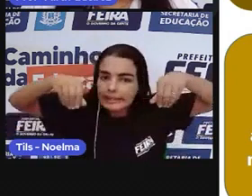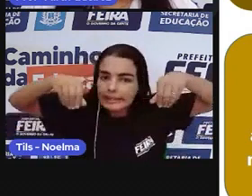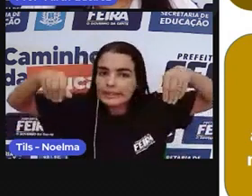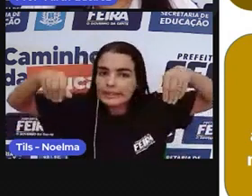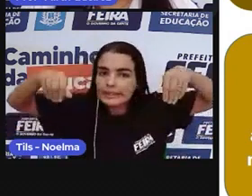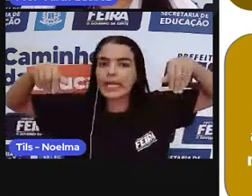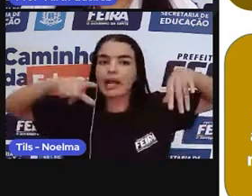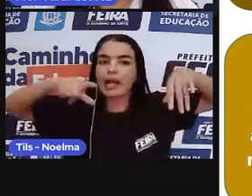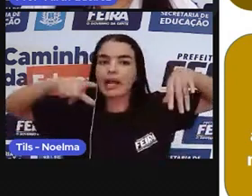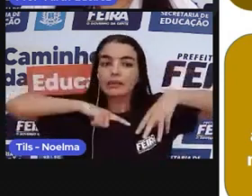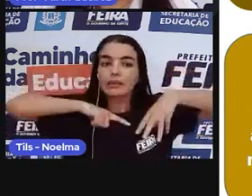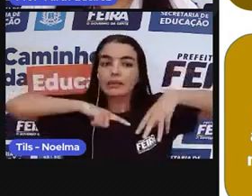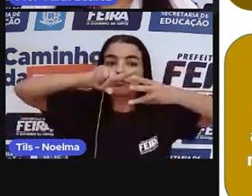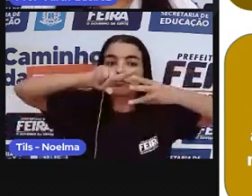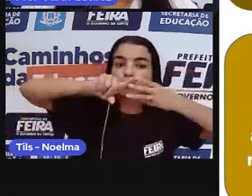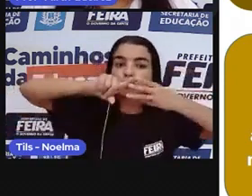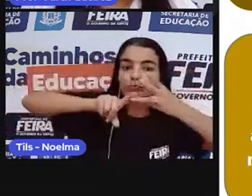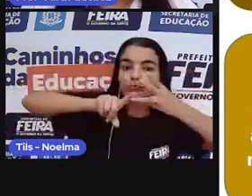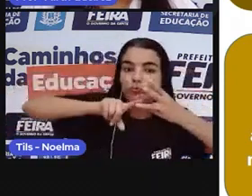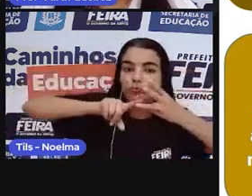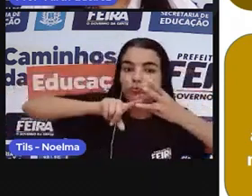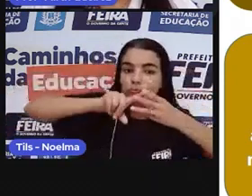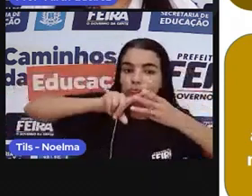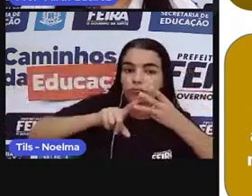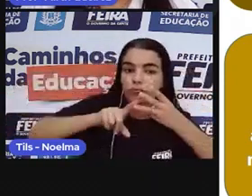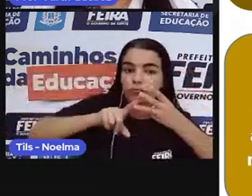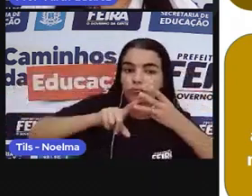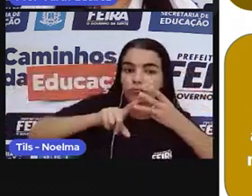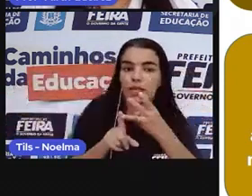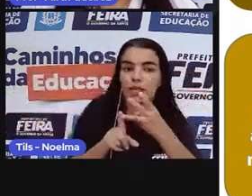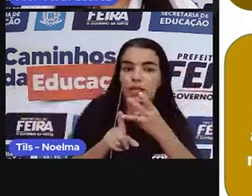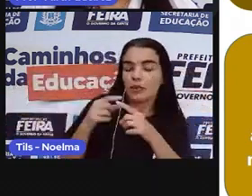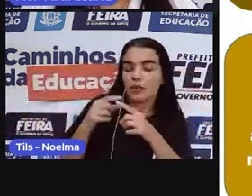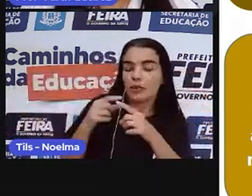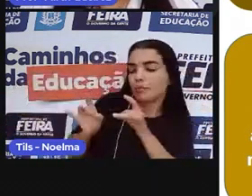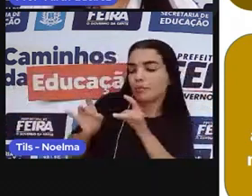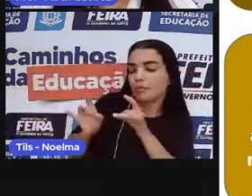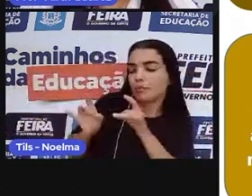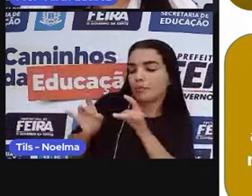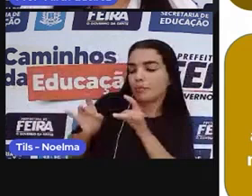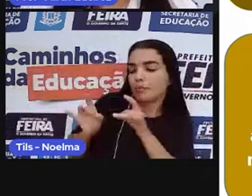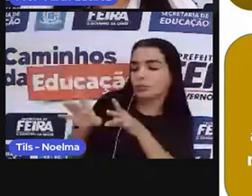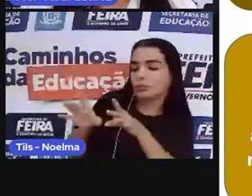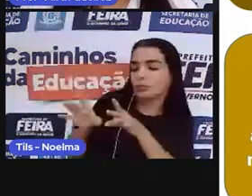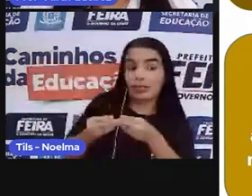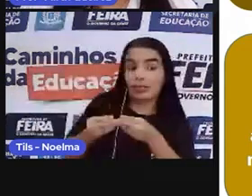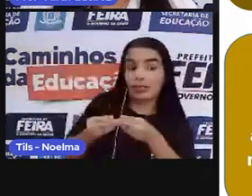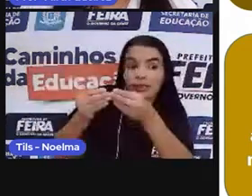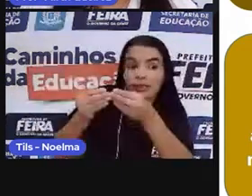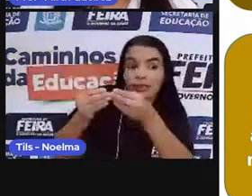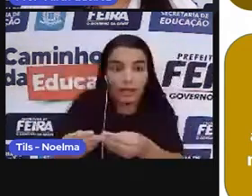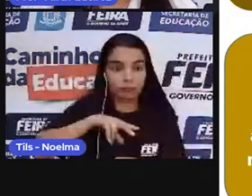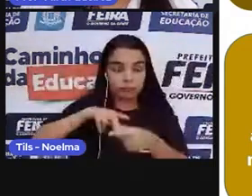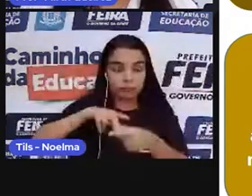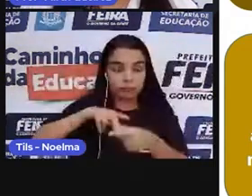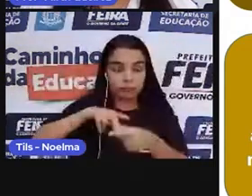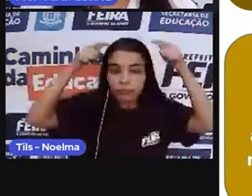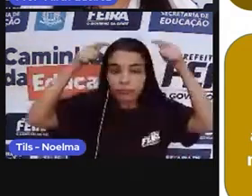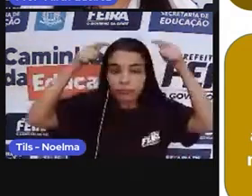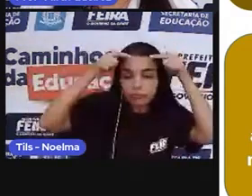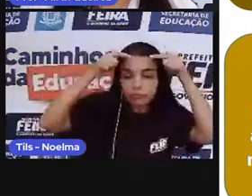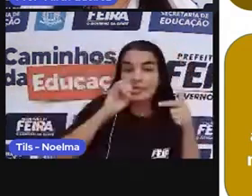sesmarias, lotes abandonados cedidos pela coroa portuguesa, a quem se comprometesse